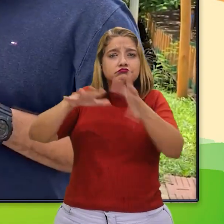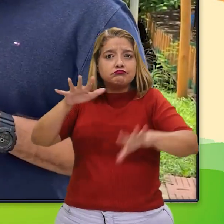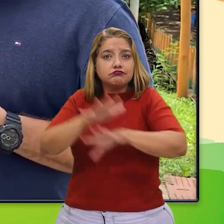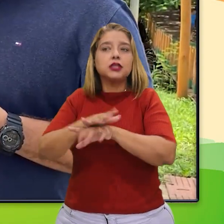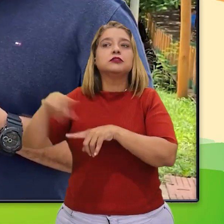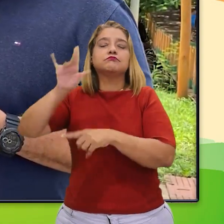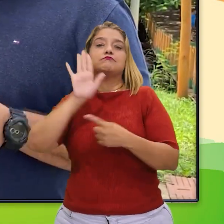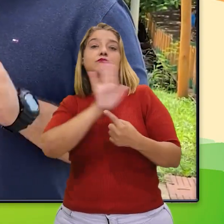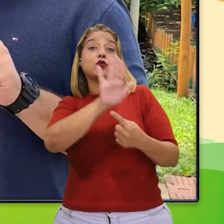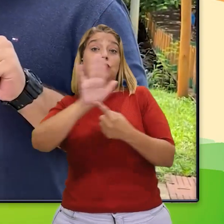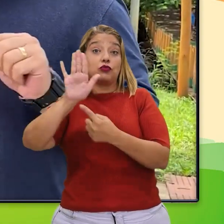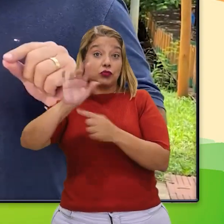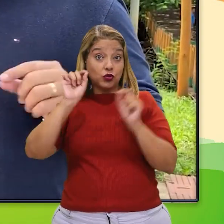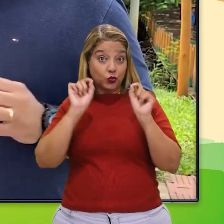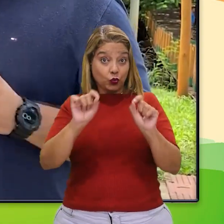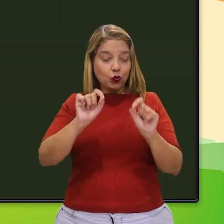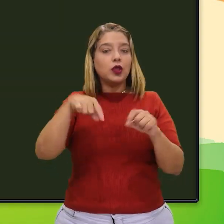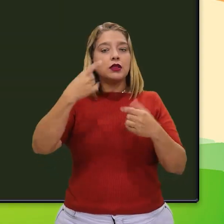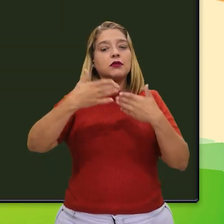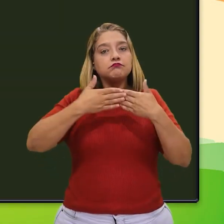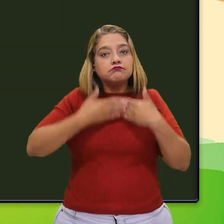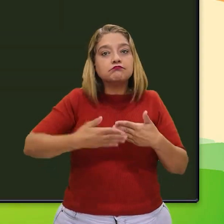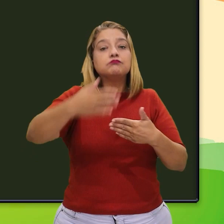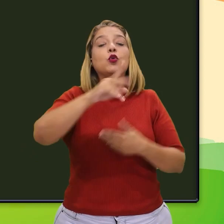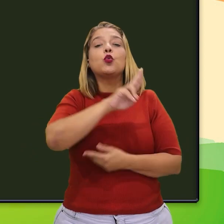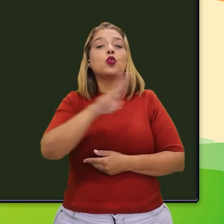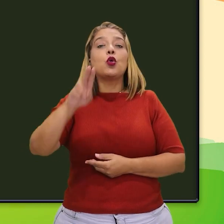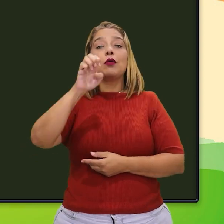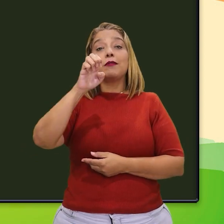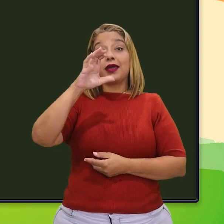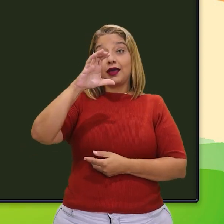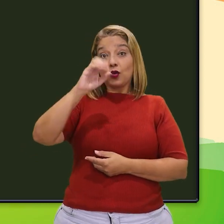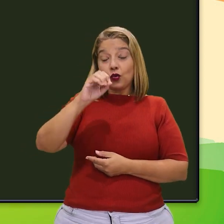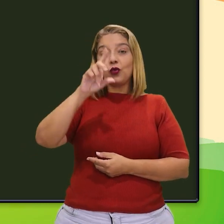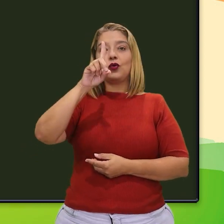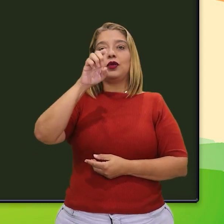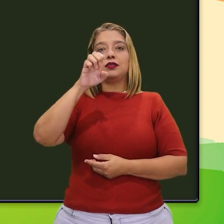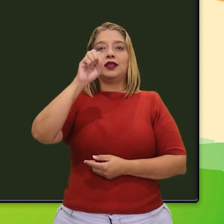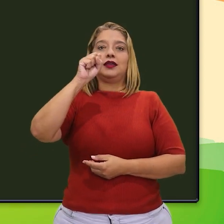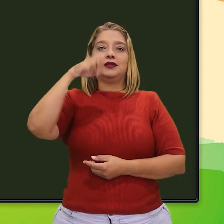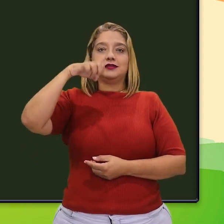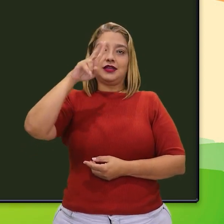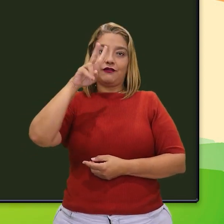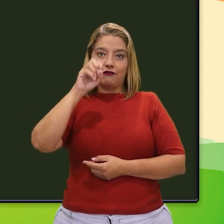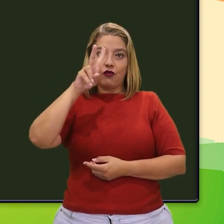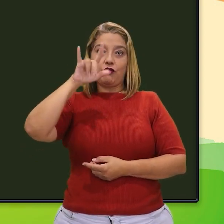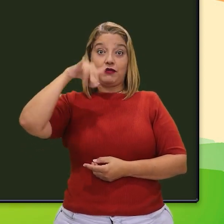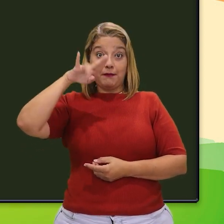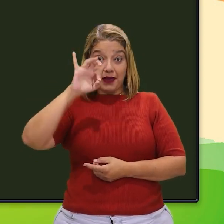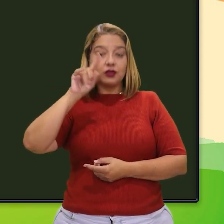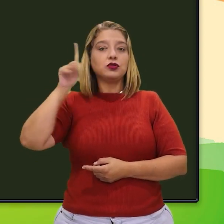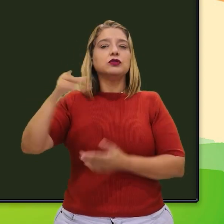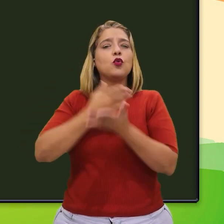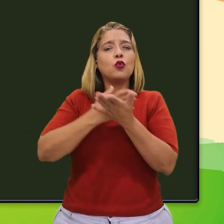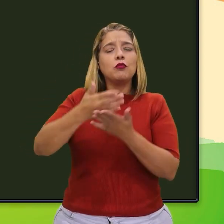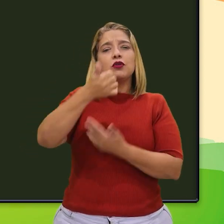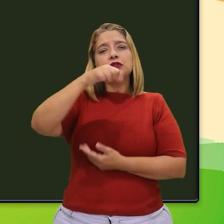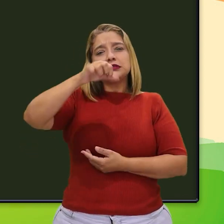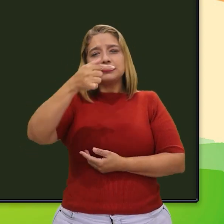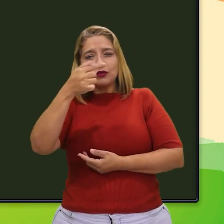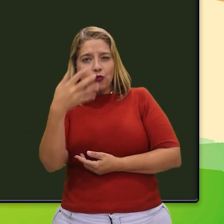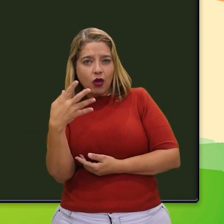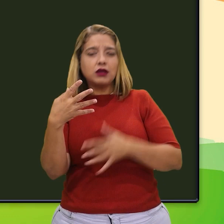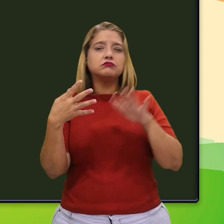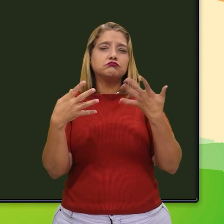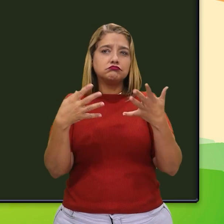mundo. A partir desse momento surge o termo ecodesenvolvimento, que ele surgiu em Estocolmo em 1974, e ele